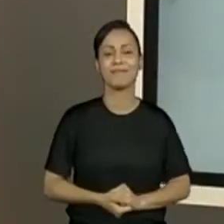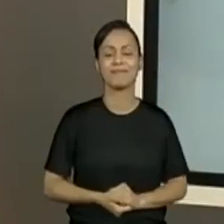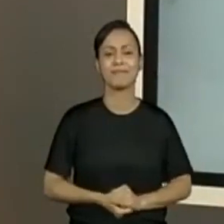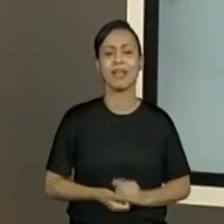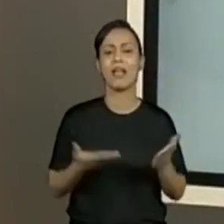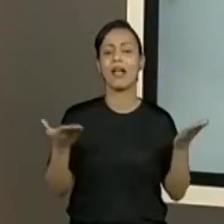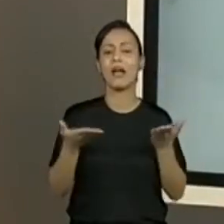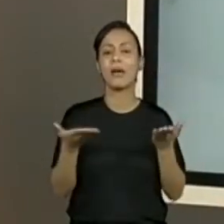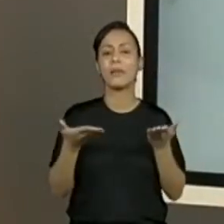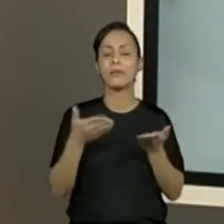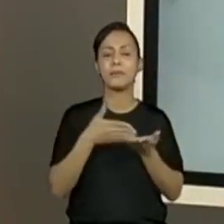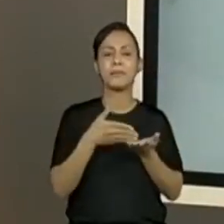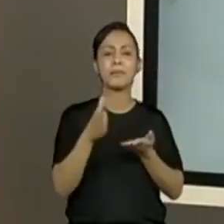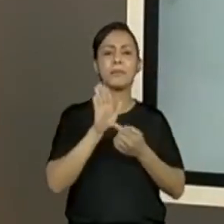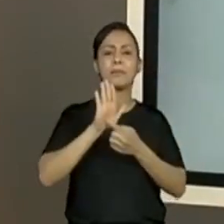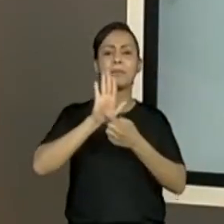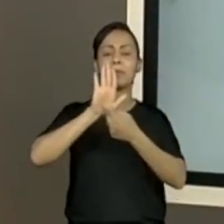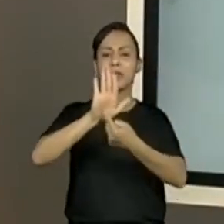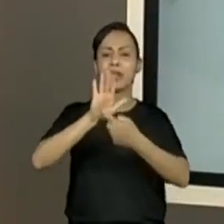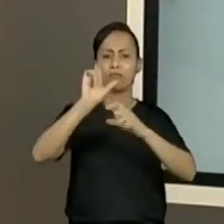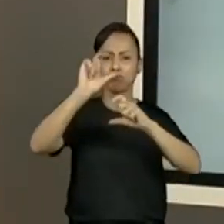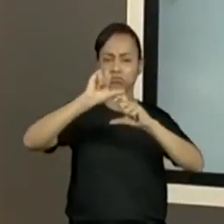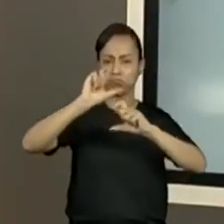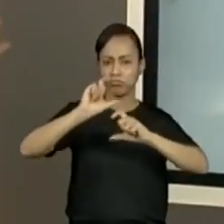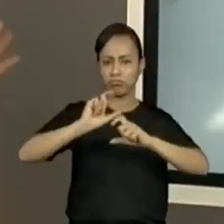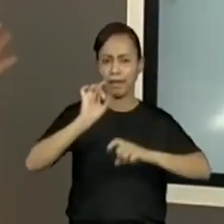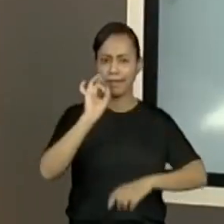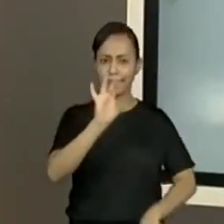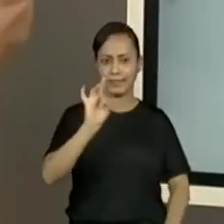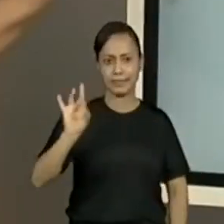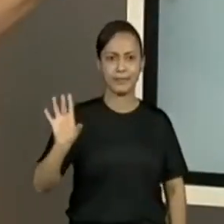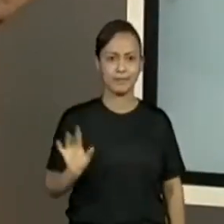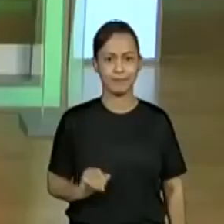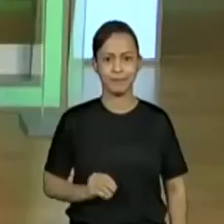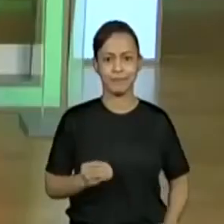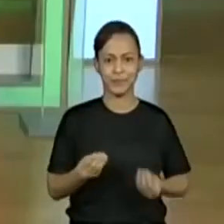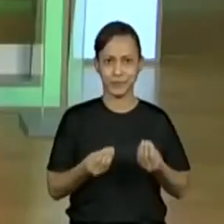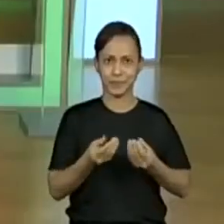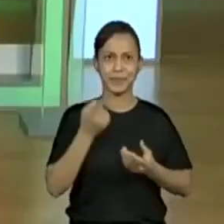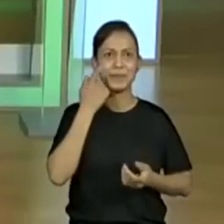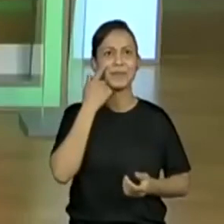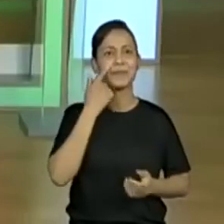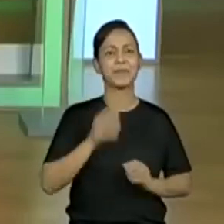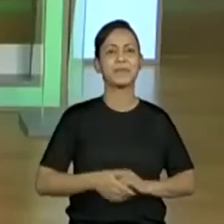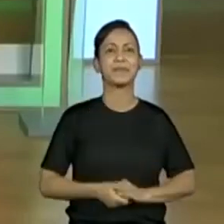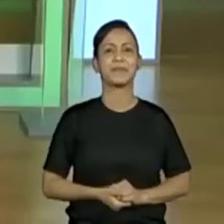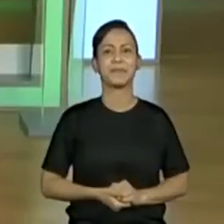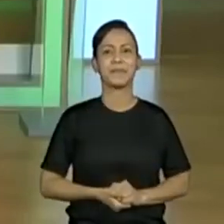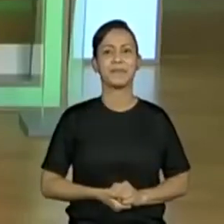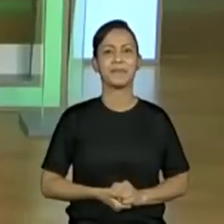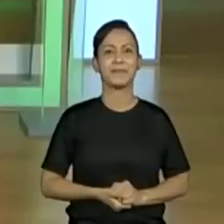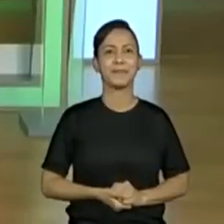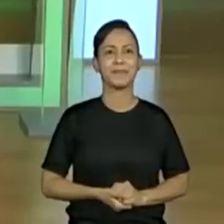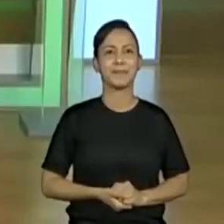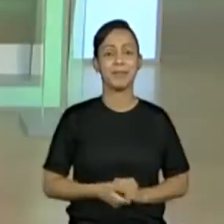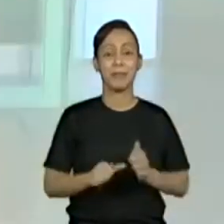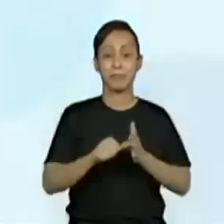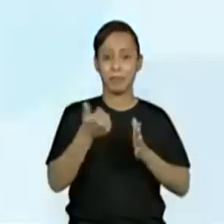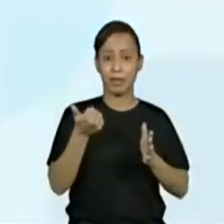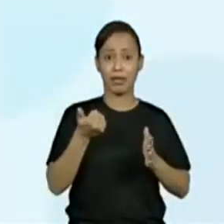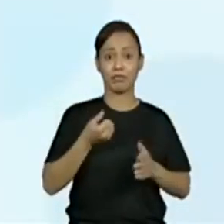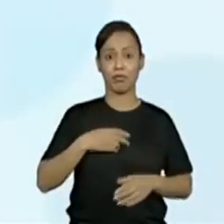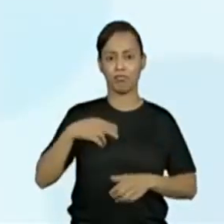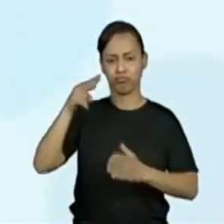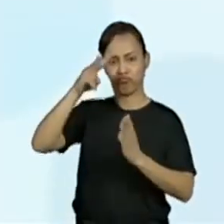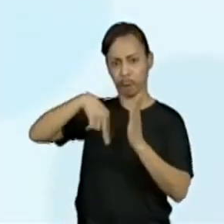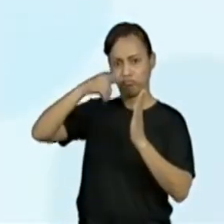vai apresentar uma a uma para vocês. É um primeiro momento, tá? Olha só. E eu vou ler uma. Não é,